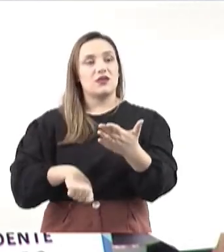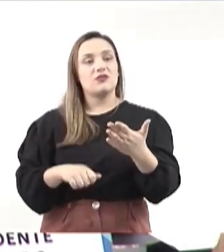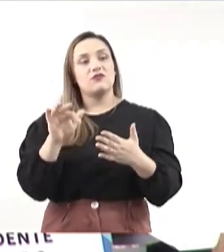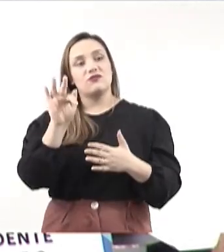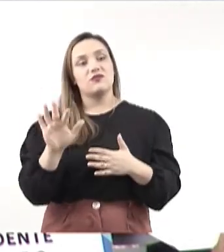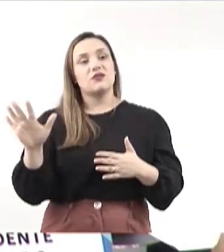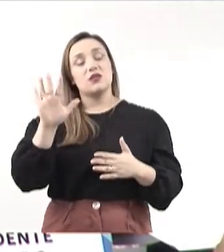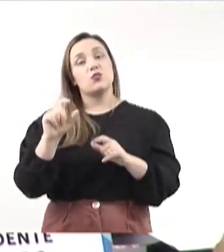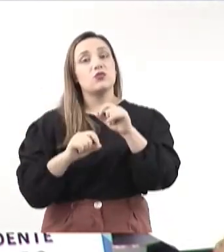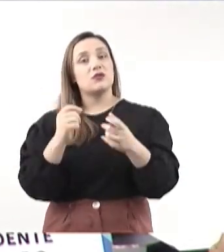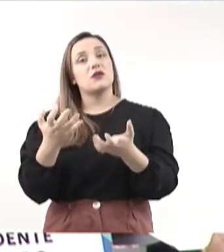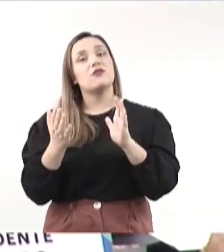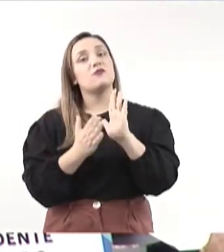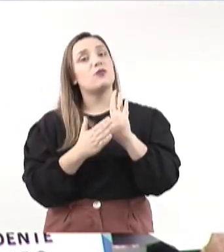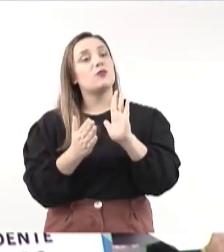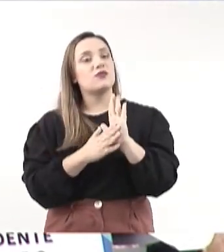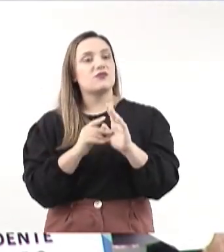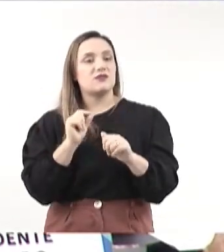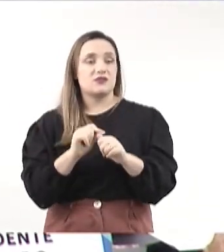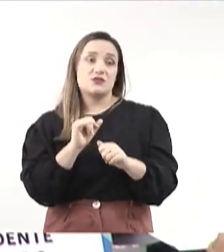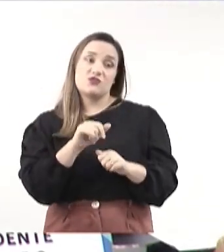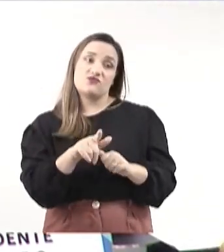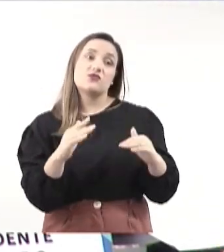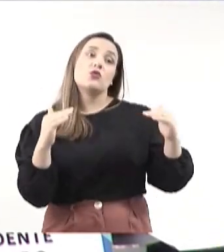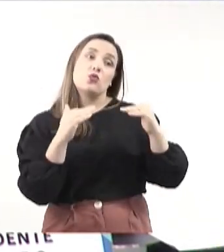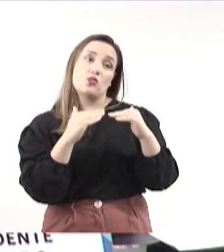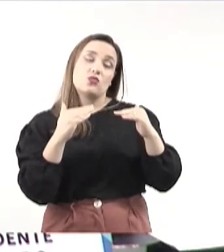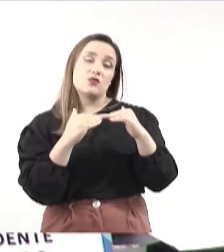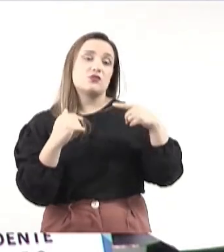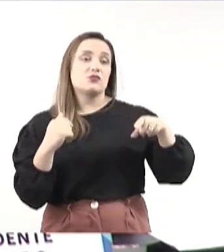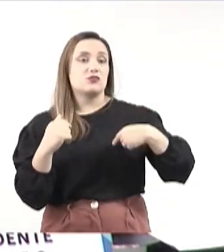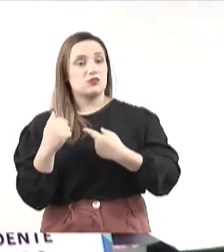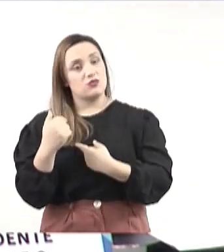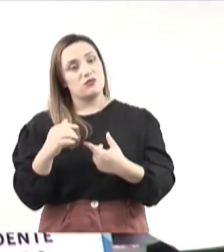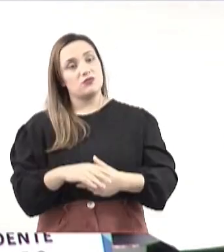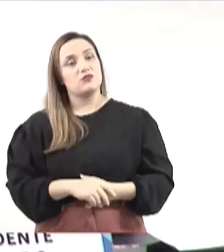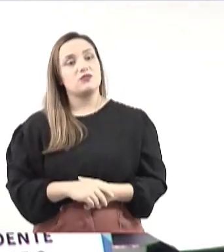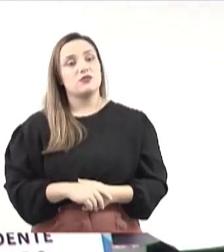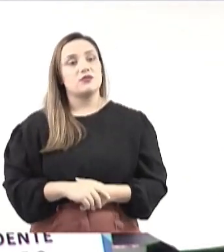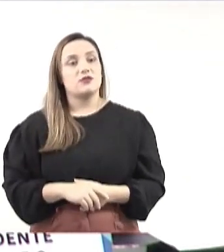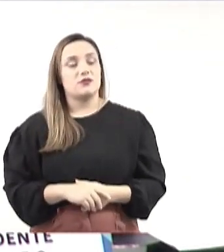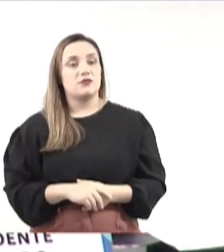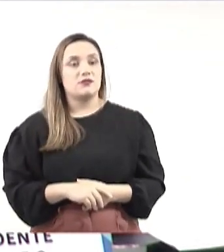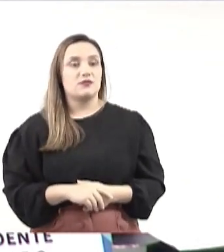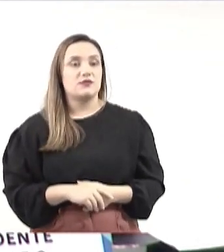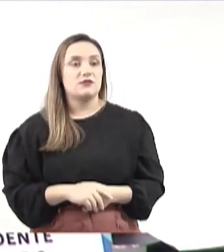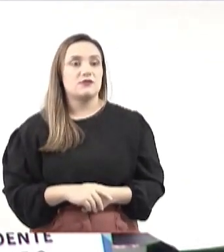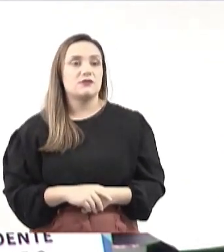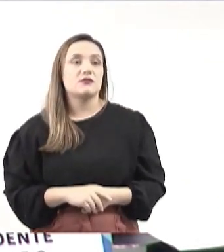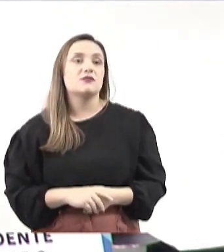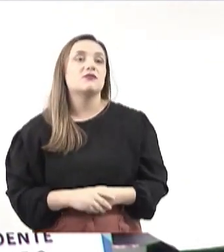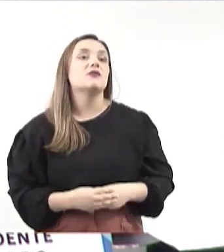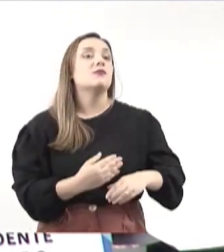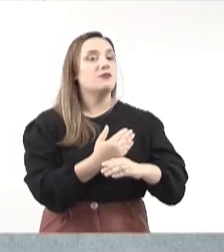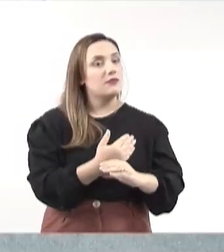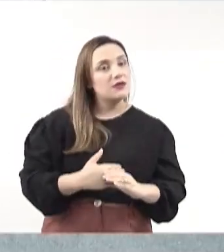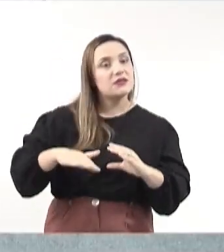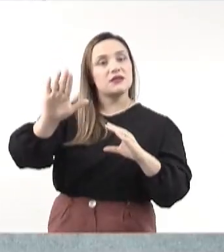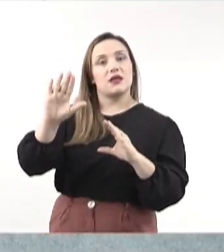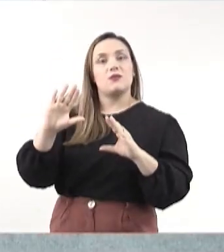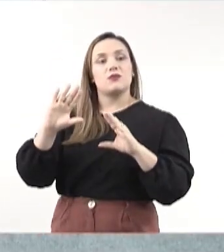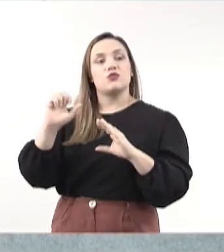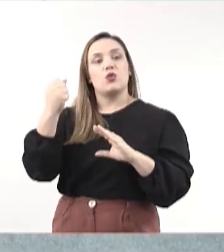Então, eu queria fazer a proposição, se V. Exª concordar, da gente fazer esse expediente aos oito deputados